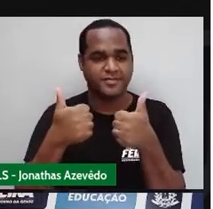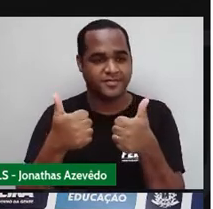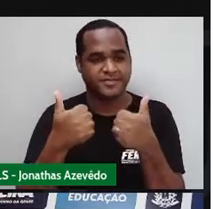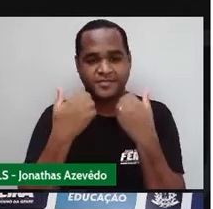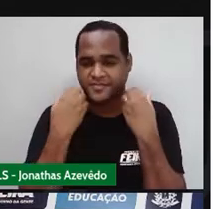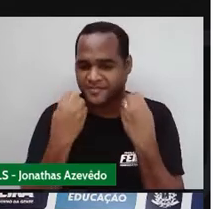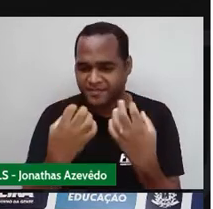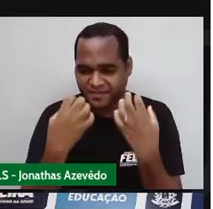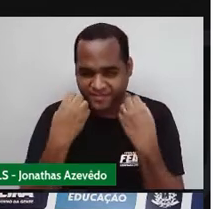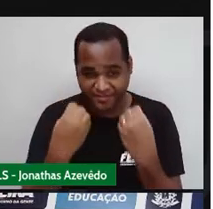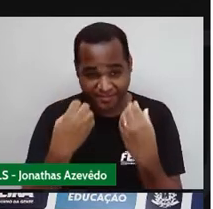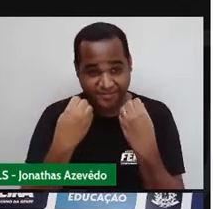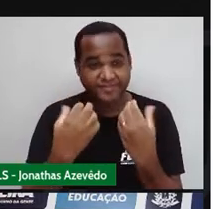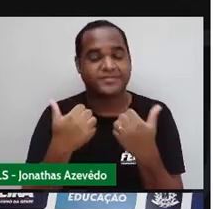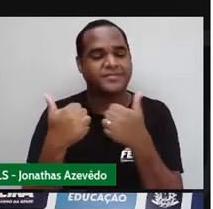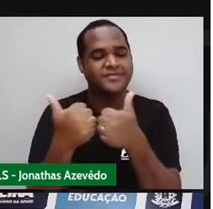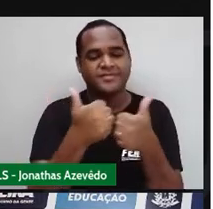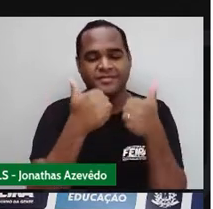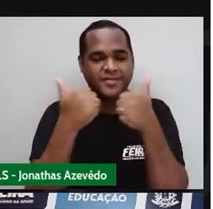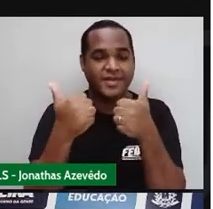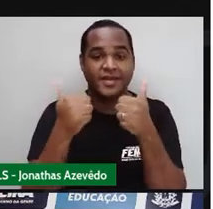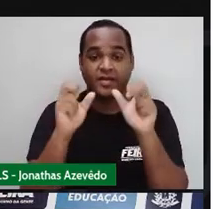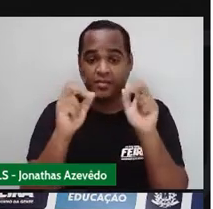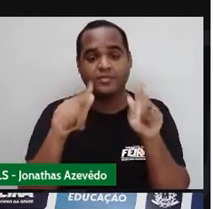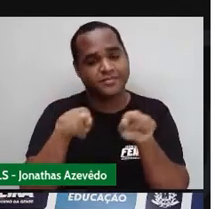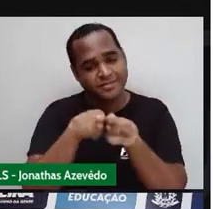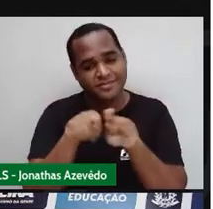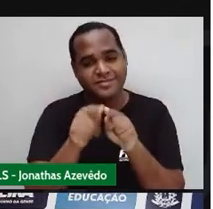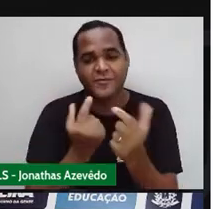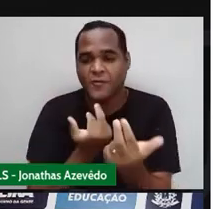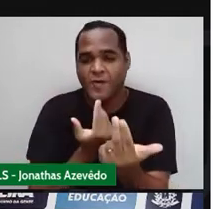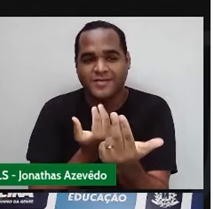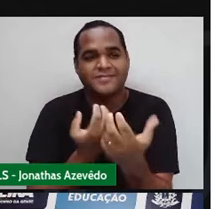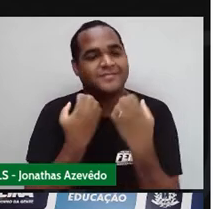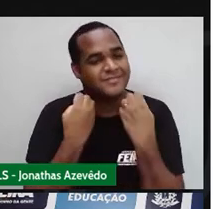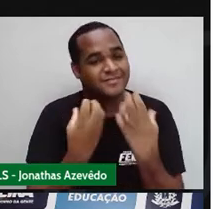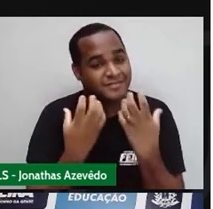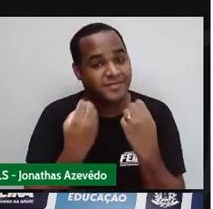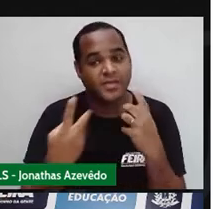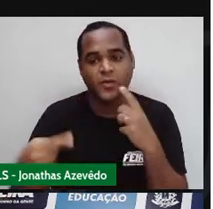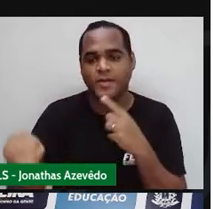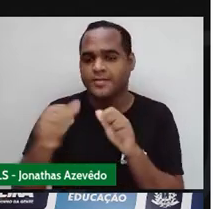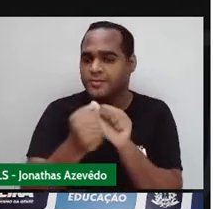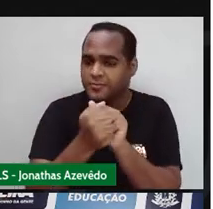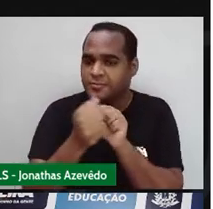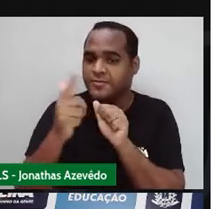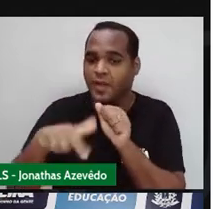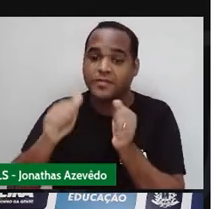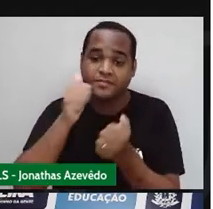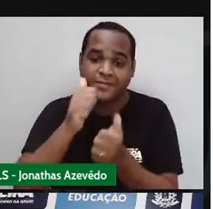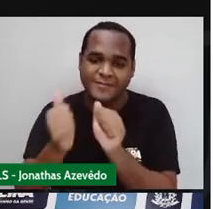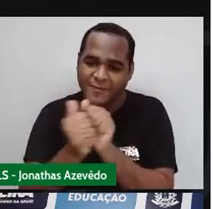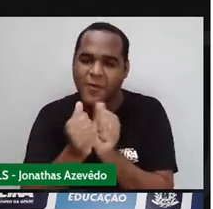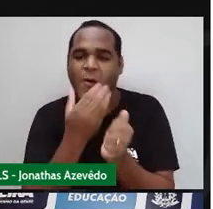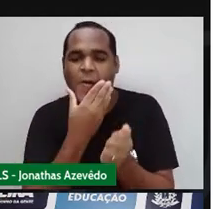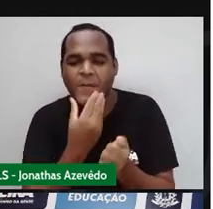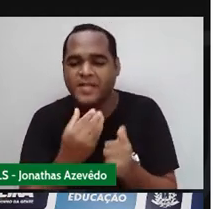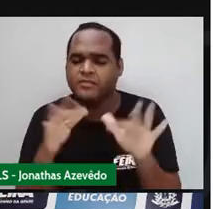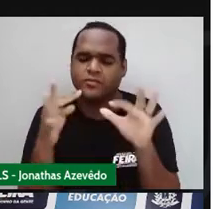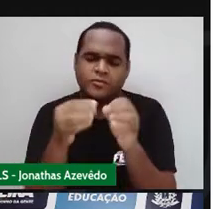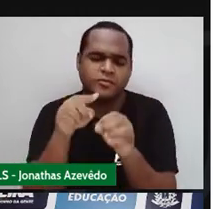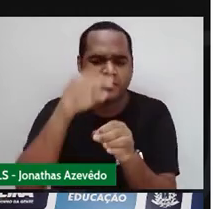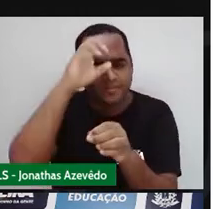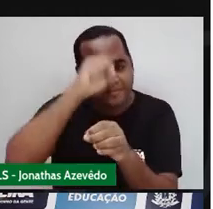você? Tudo bacana com você? Comigo também. Estamos aqui juntos, juntas mais uma vez, para aprender.